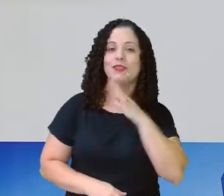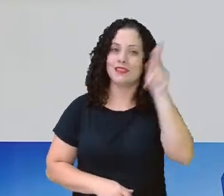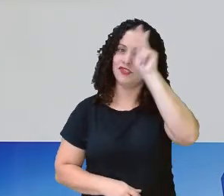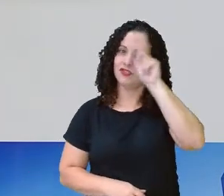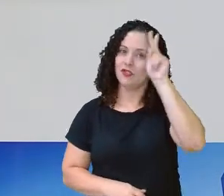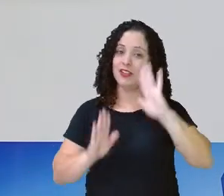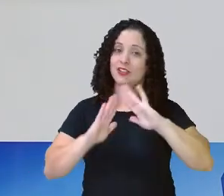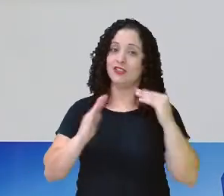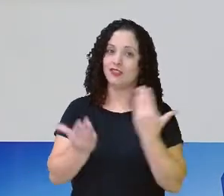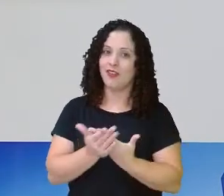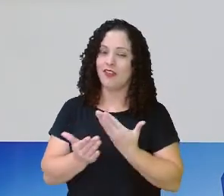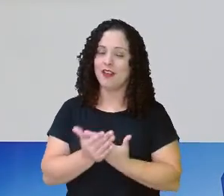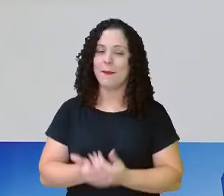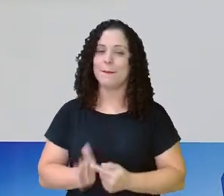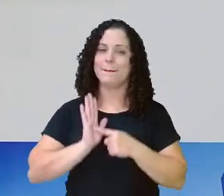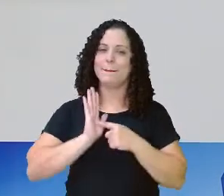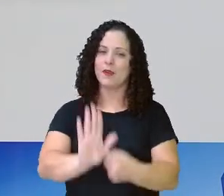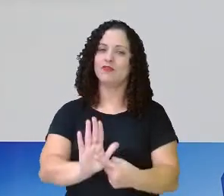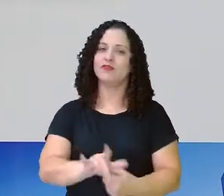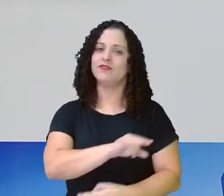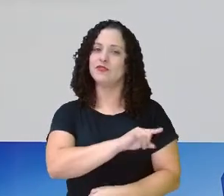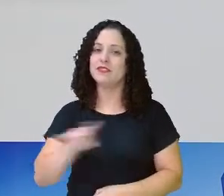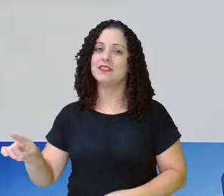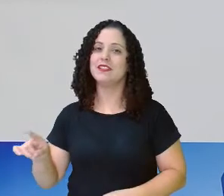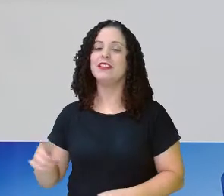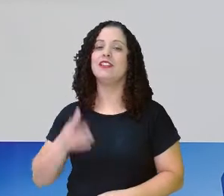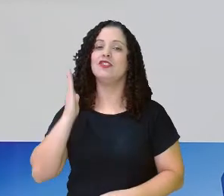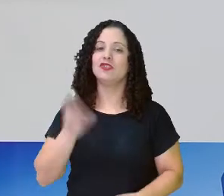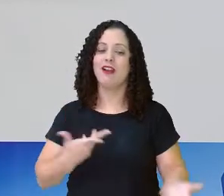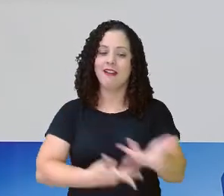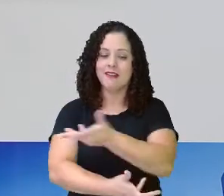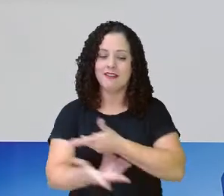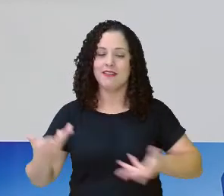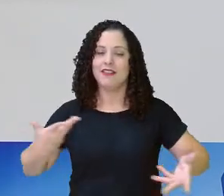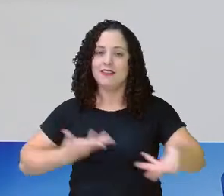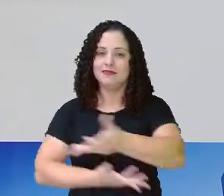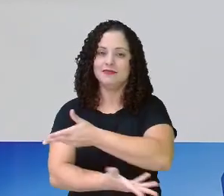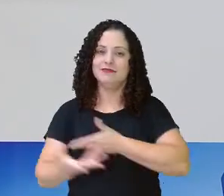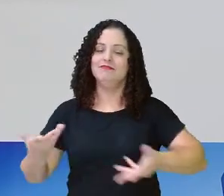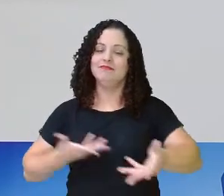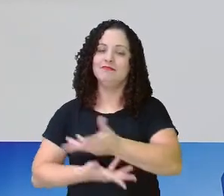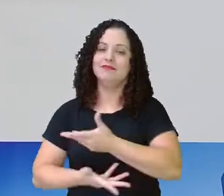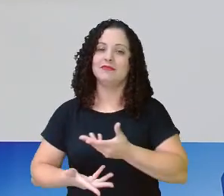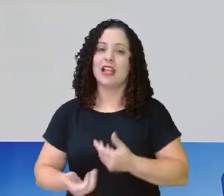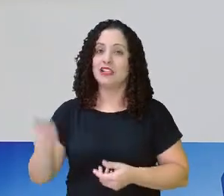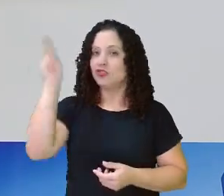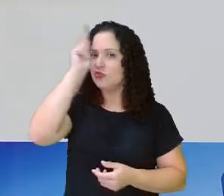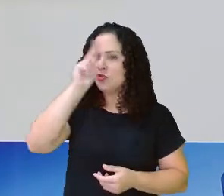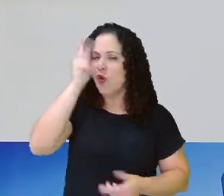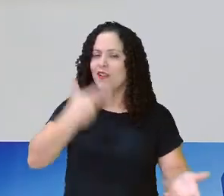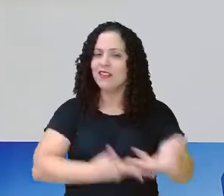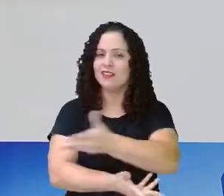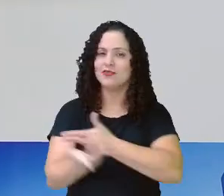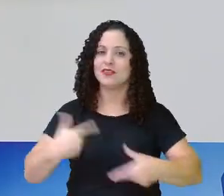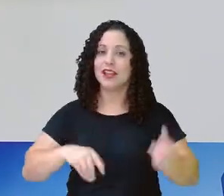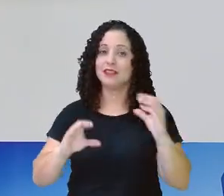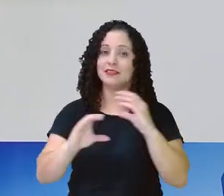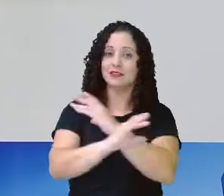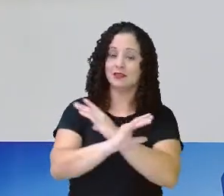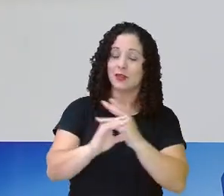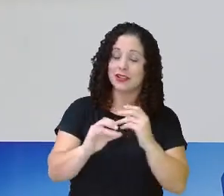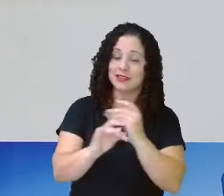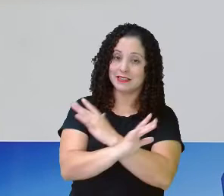escola, já mostra o quanto que essa história está ligada à vida da comunidade, o porquê homenageou aquela